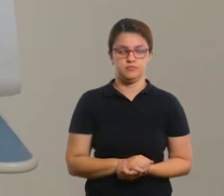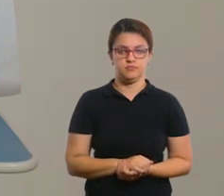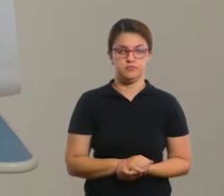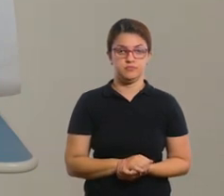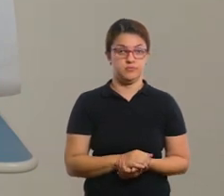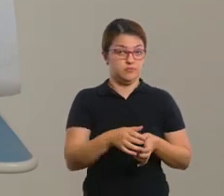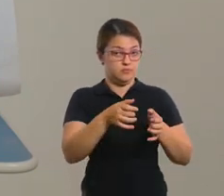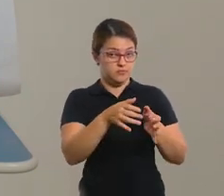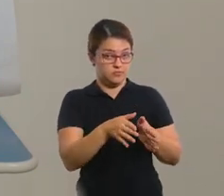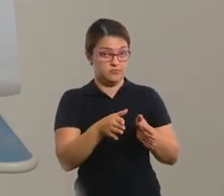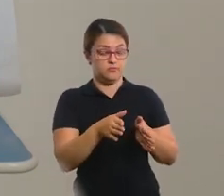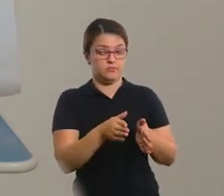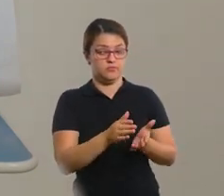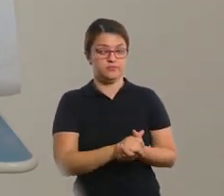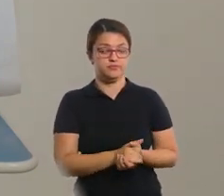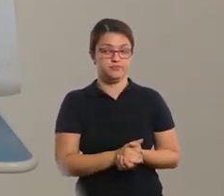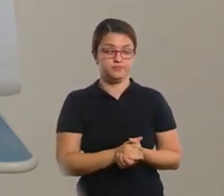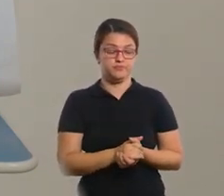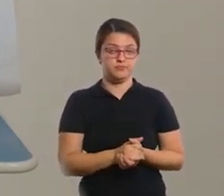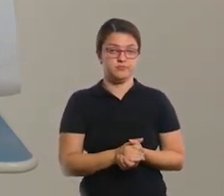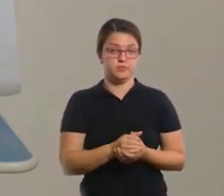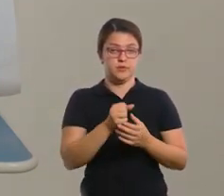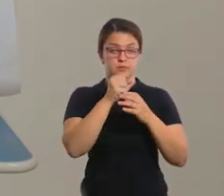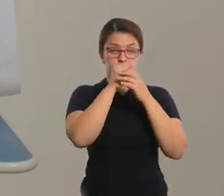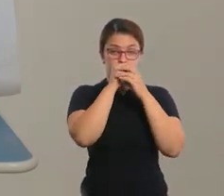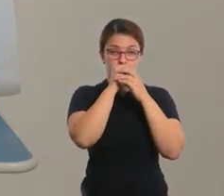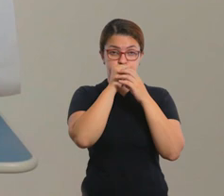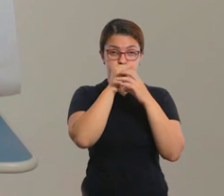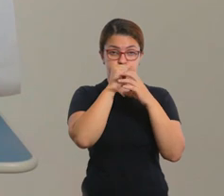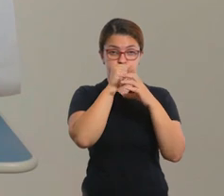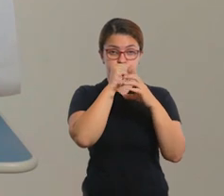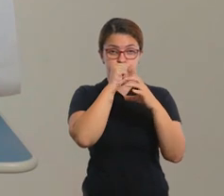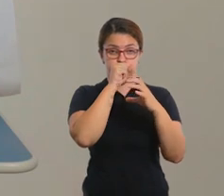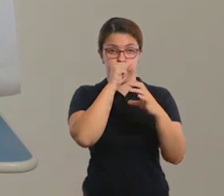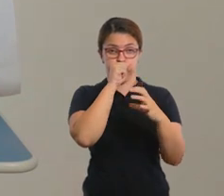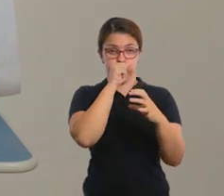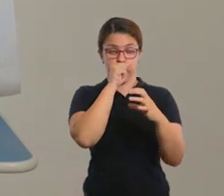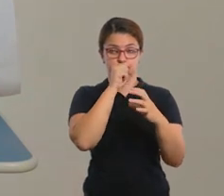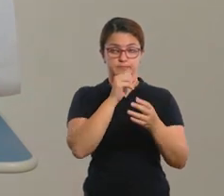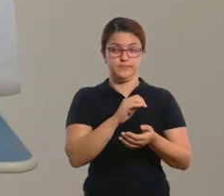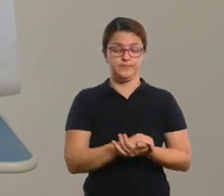Ok, reserve, tá bom? Com a bexiga, você vai encher.